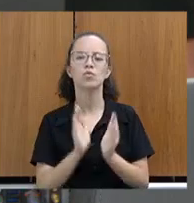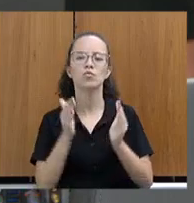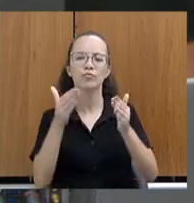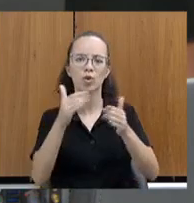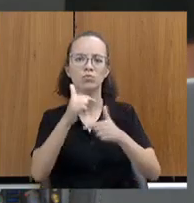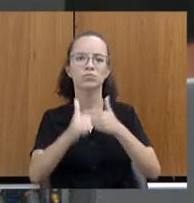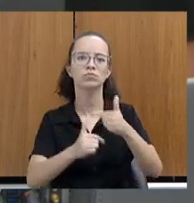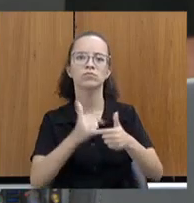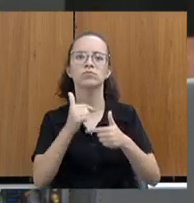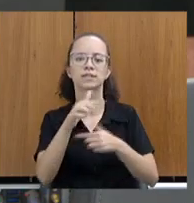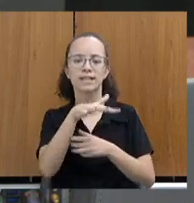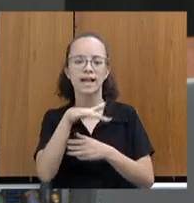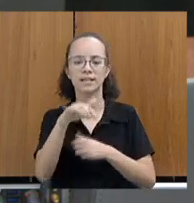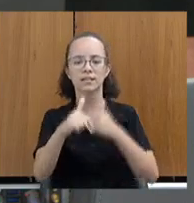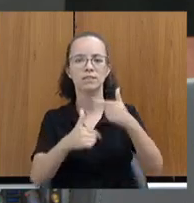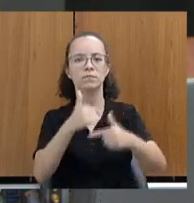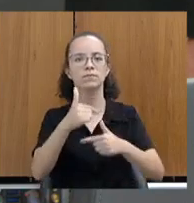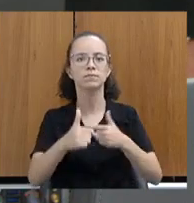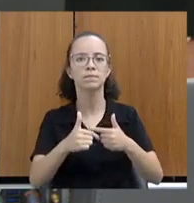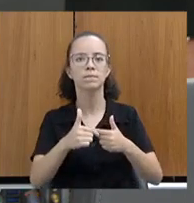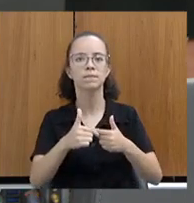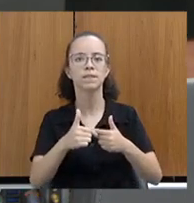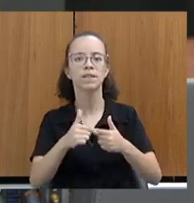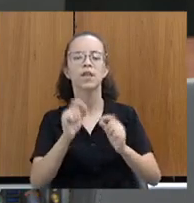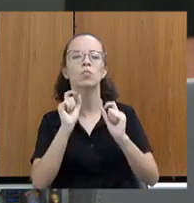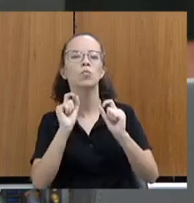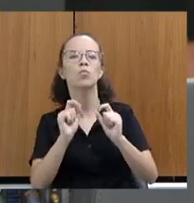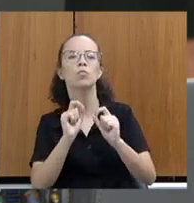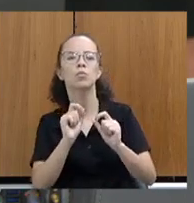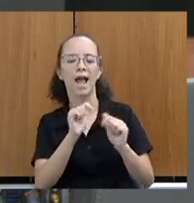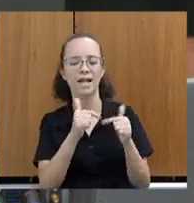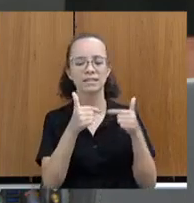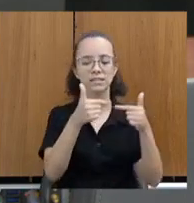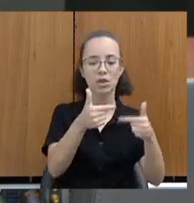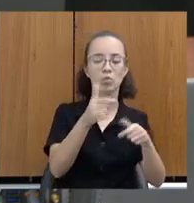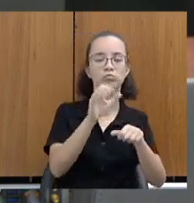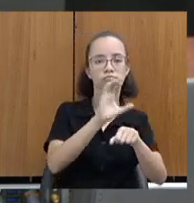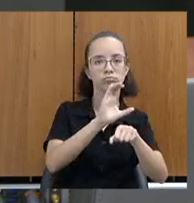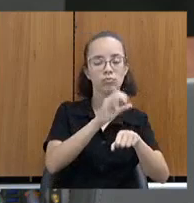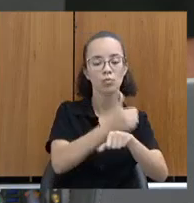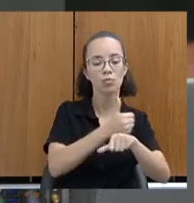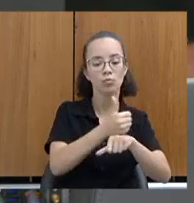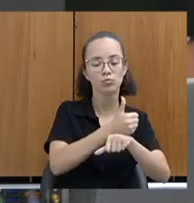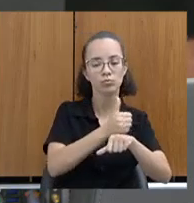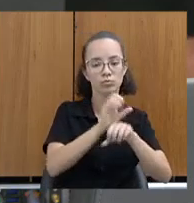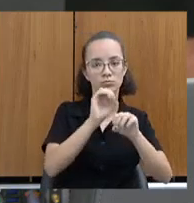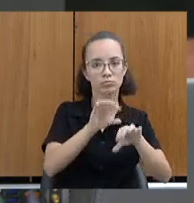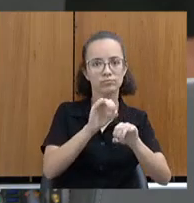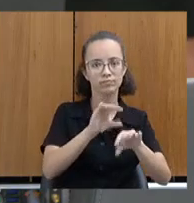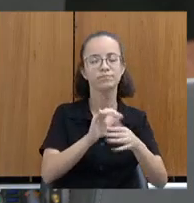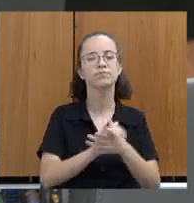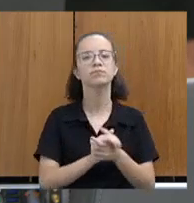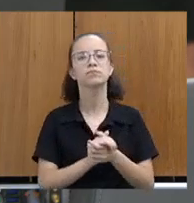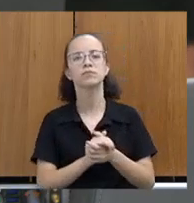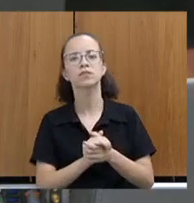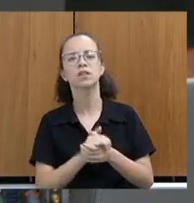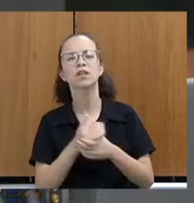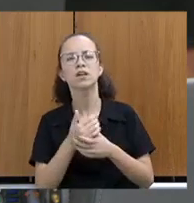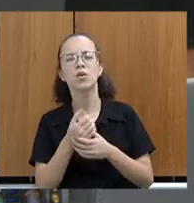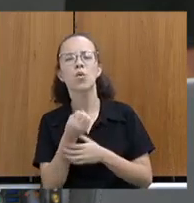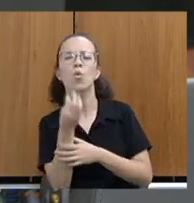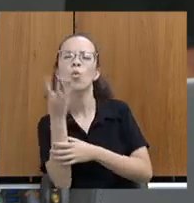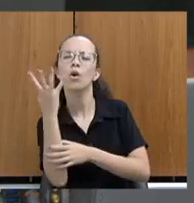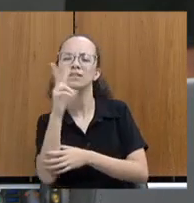atuação na área de trabalho concentra-se nas ações de qualificação profissional. Quantos postos de trabalho